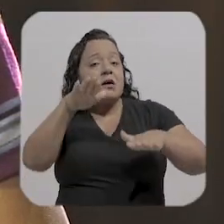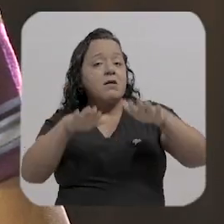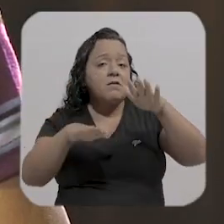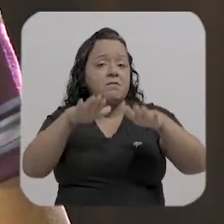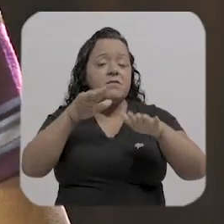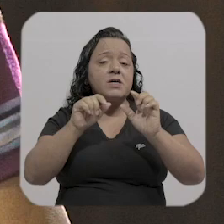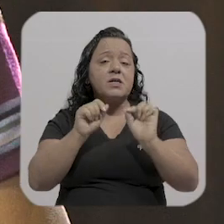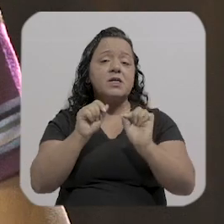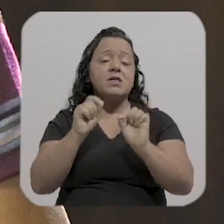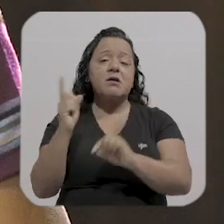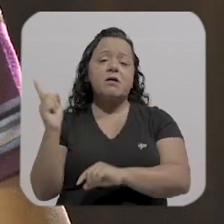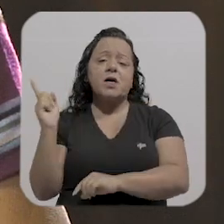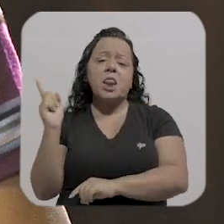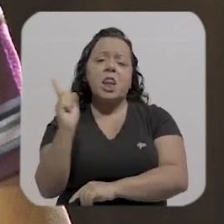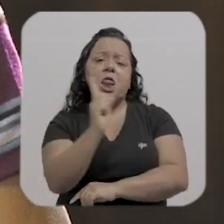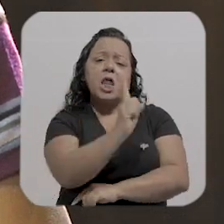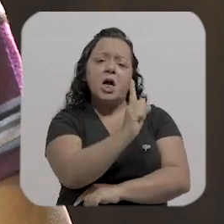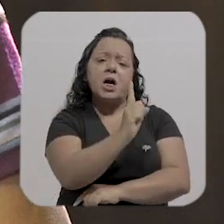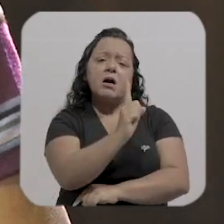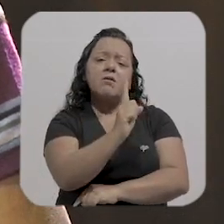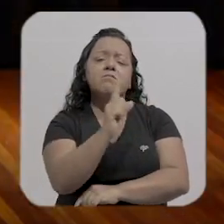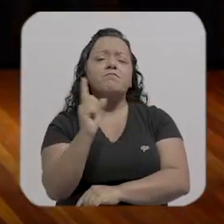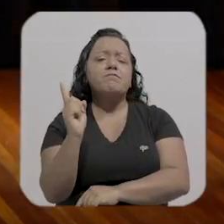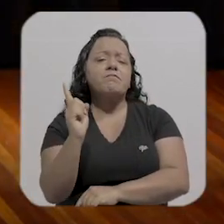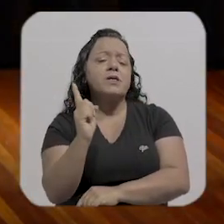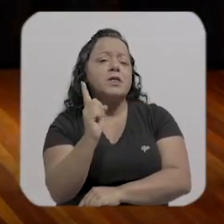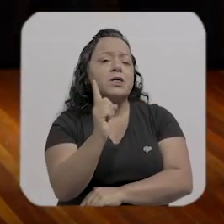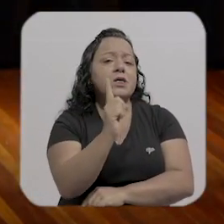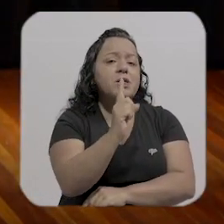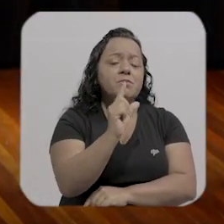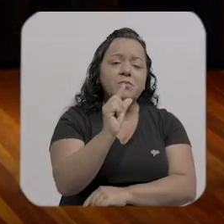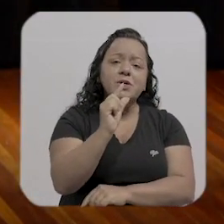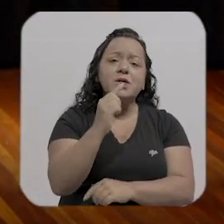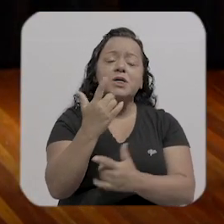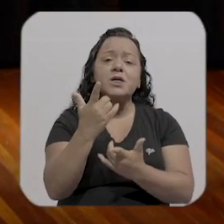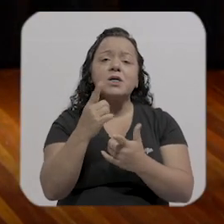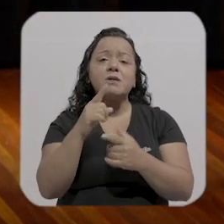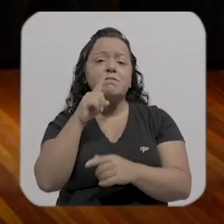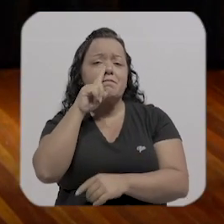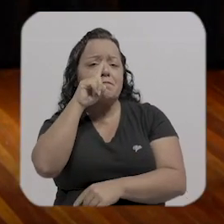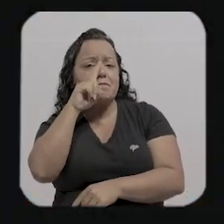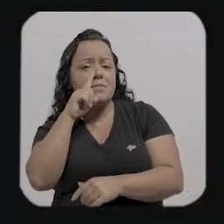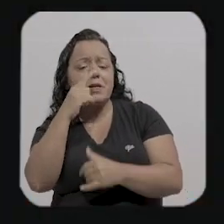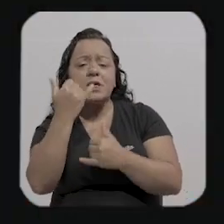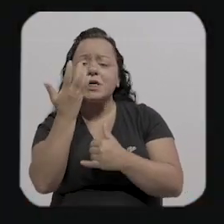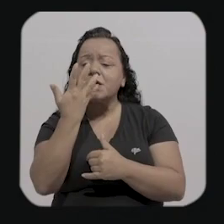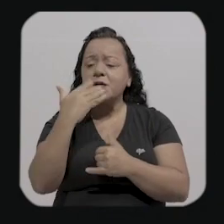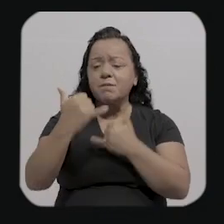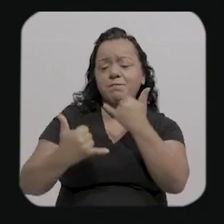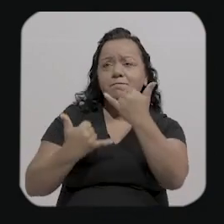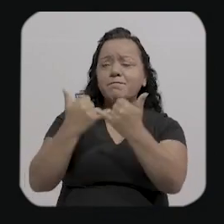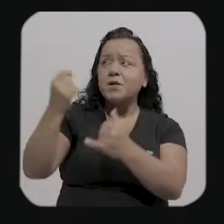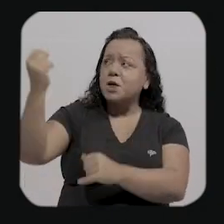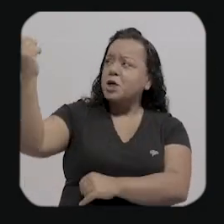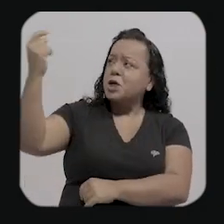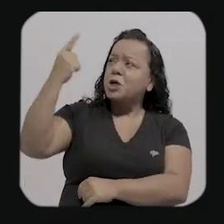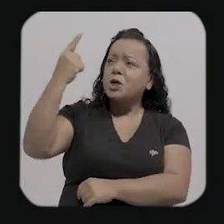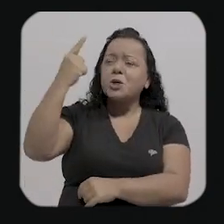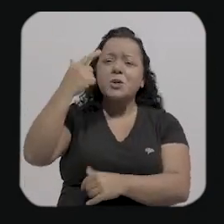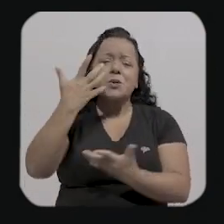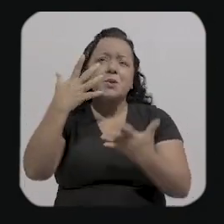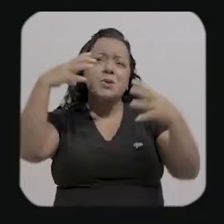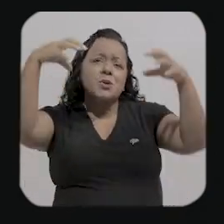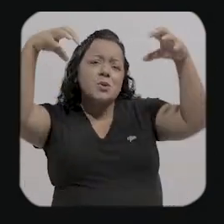alguma criança brincando aquele sol se pondo não teria perdido aquela chuva aquela lua nascendo e quando aquela pessoa que você tanto